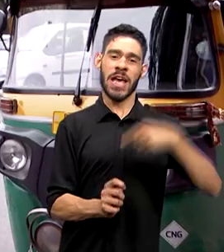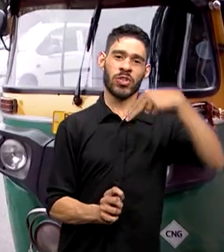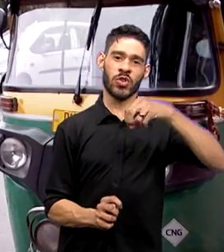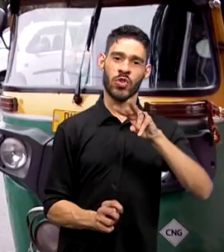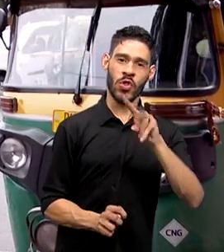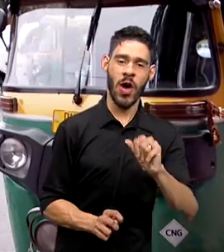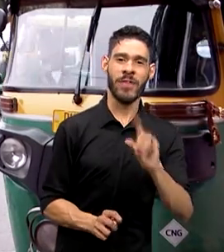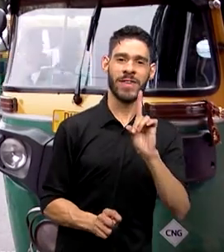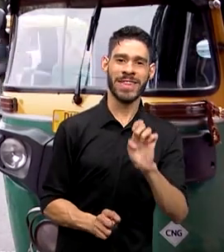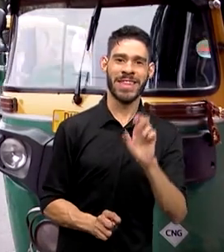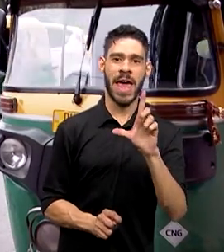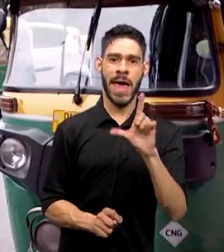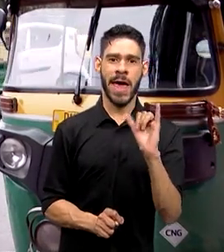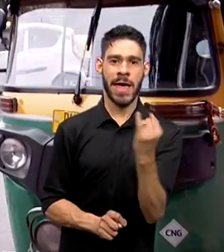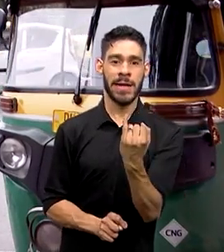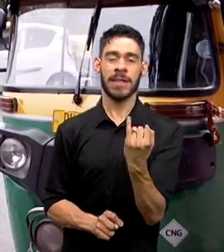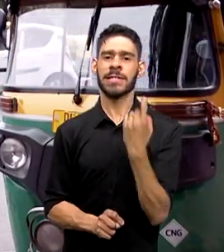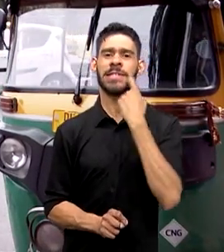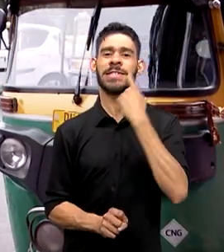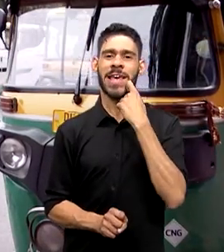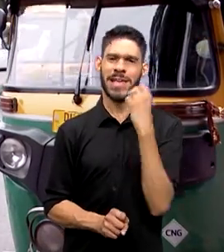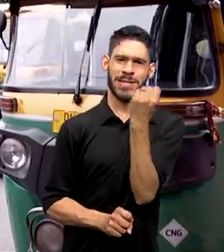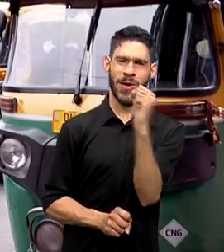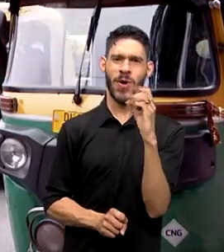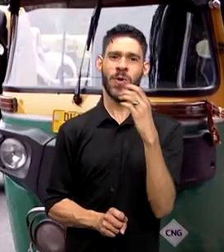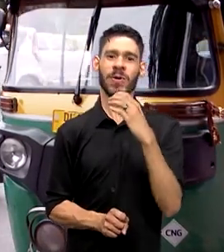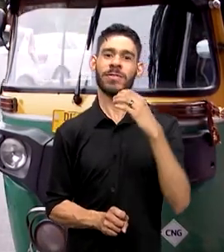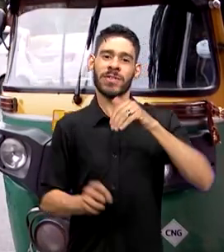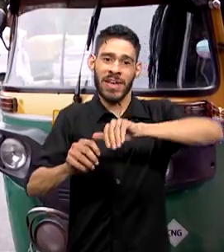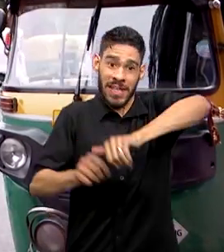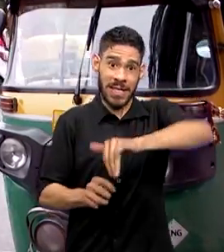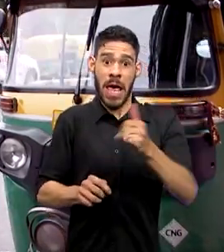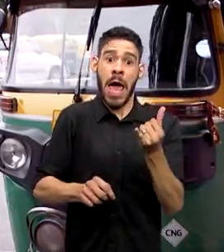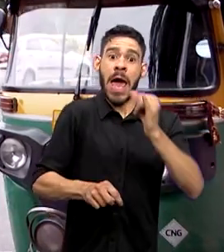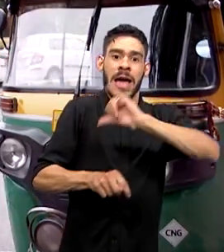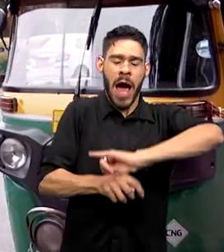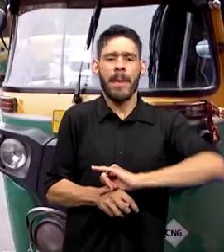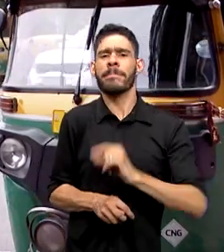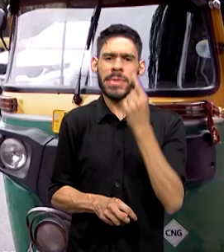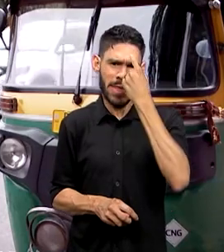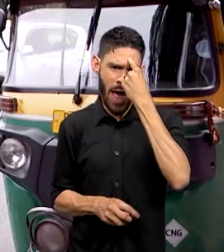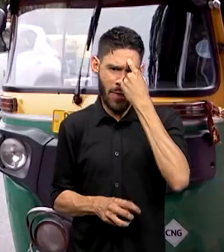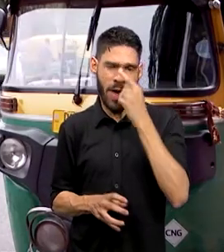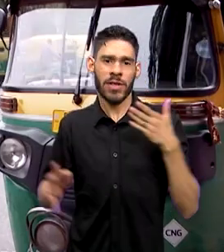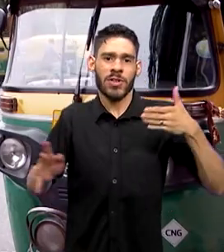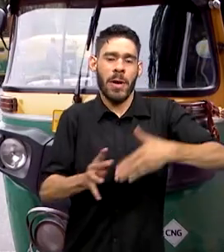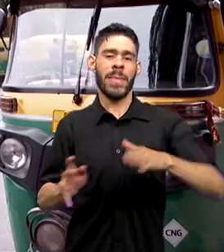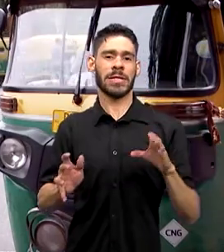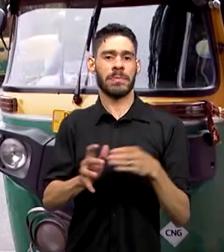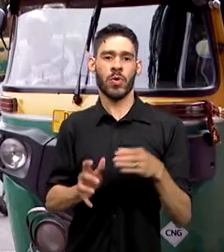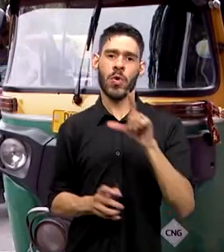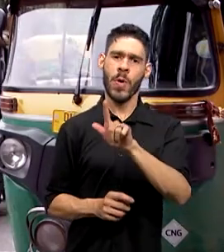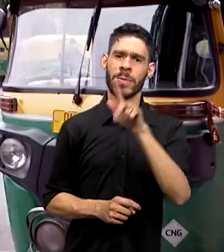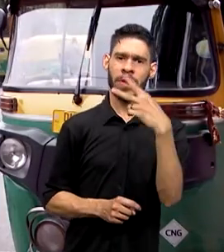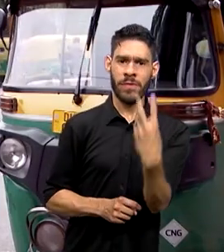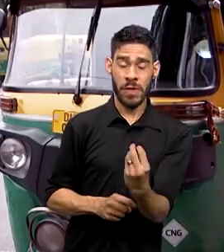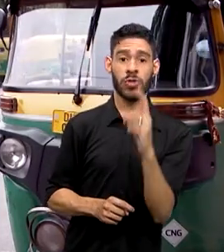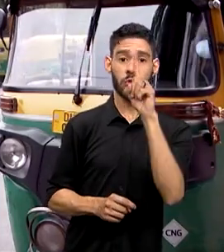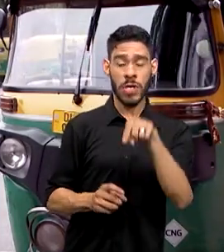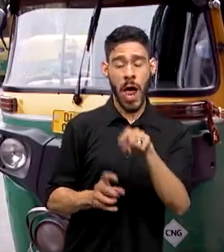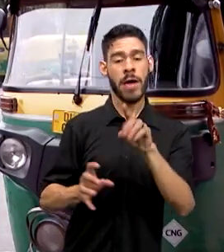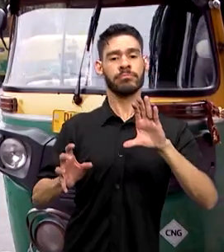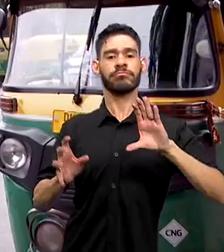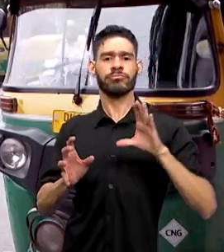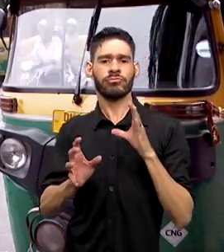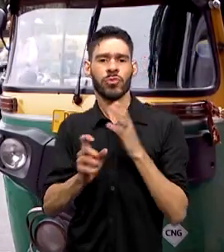sexta-feira, dia 8 de setembro. Aqui na capital da Índia, Lula participa da cúpula do G20, grupo que reúne